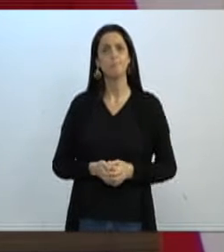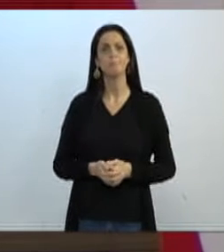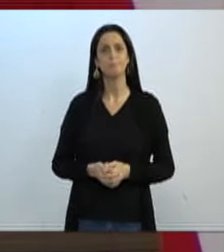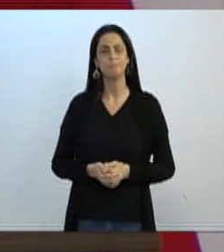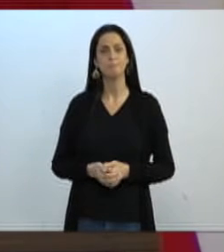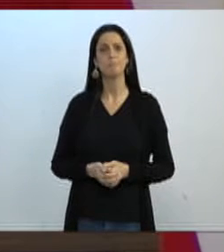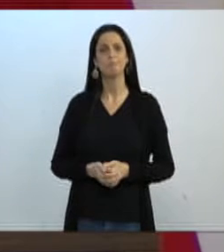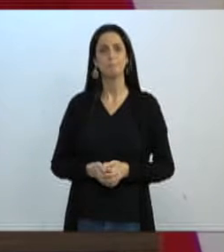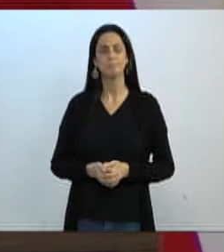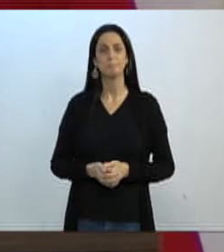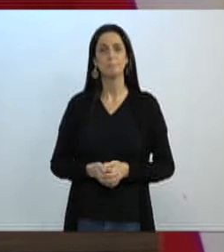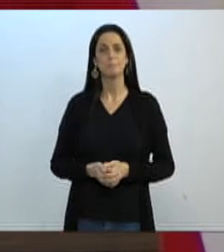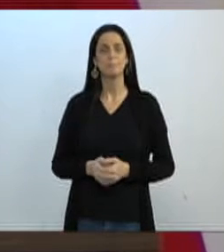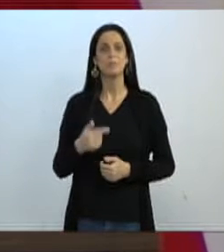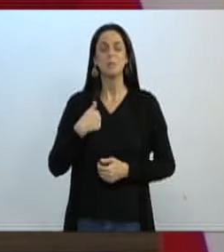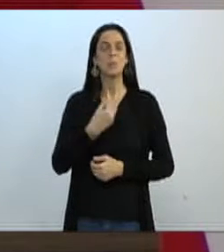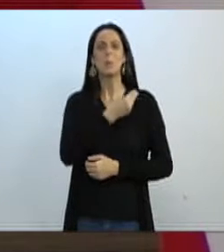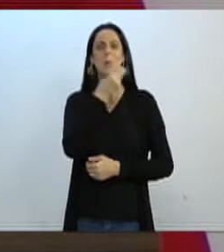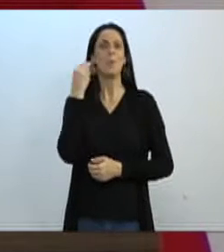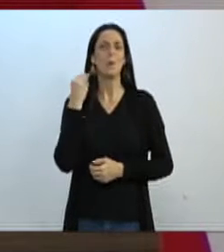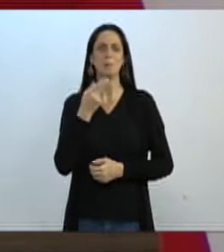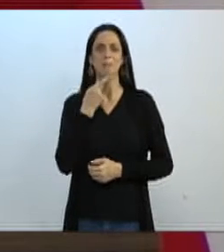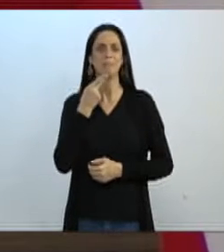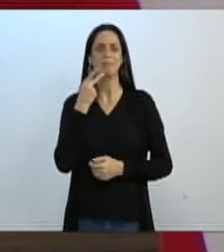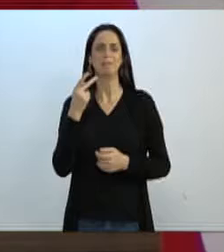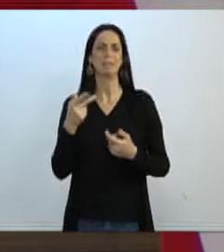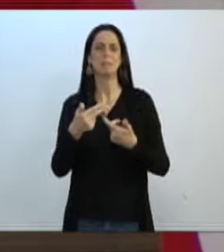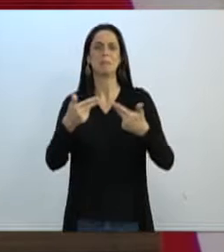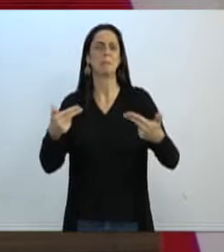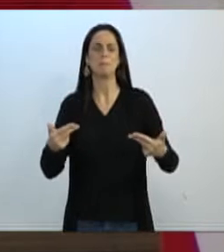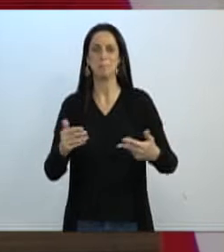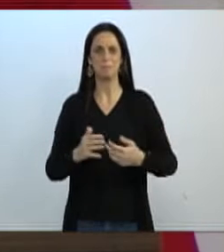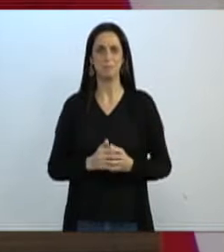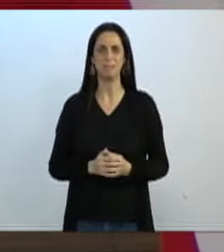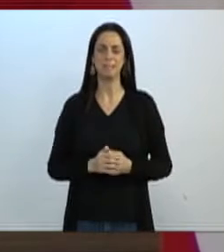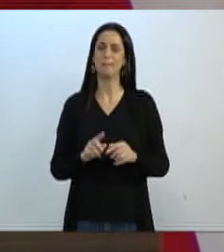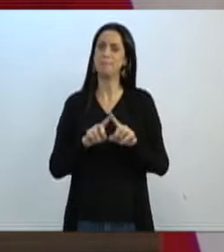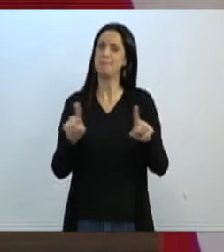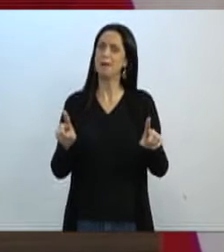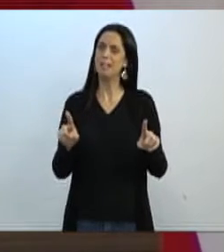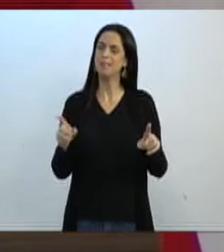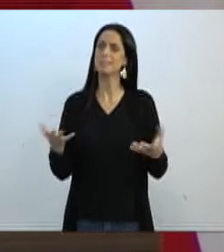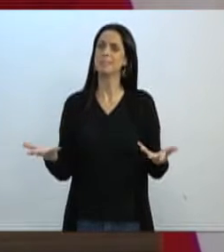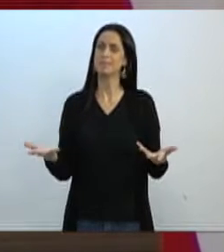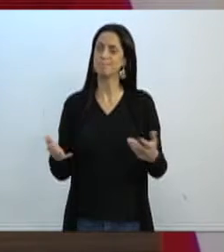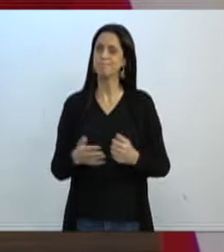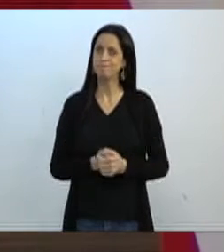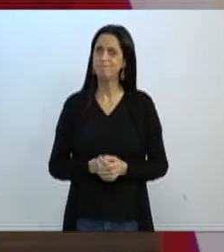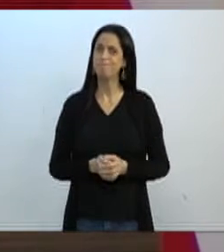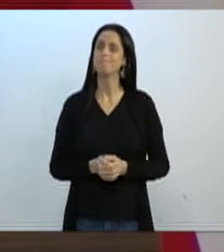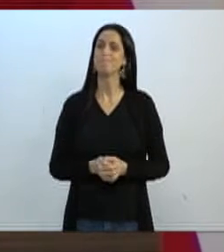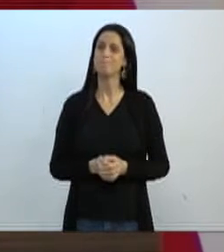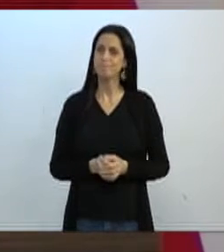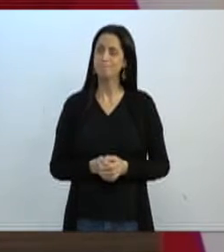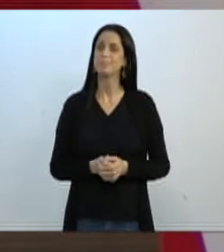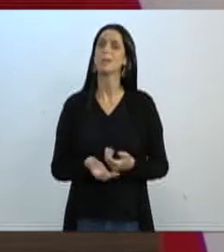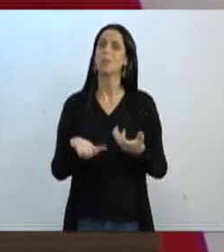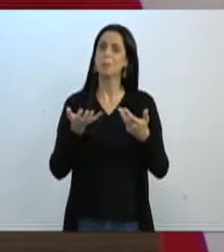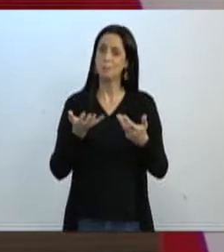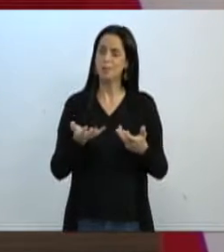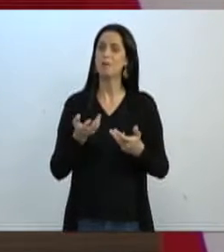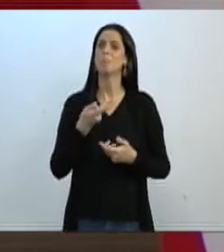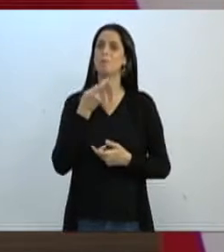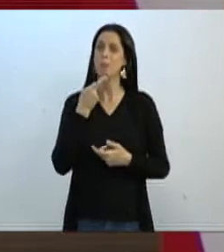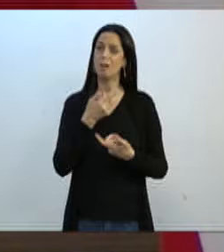Eu não gosto de trazer esse tipo de situações aqui, mas realmente eu quero citar algo